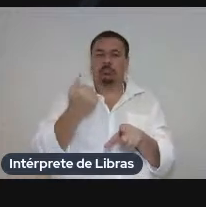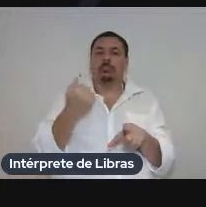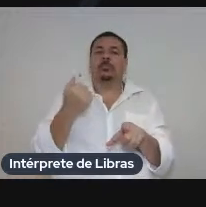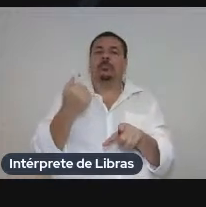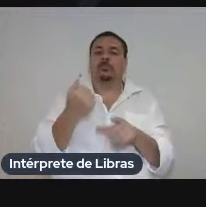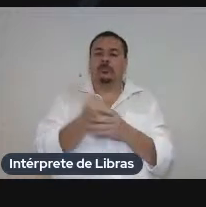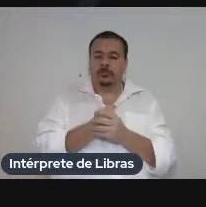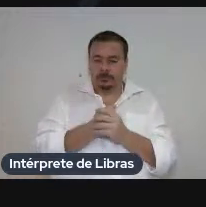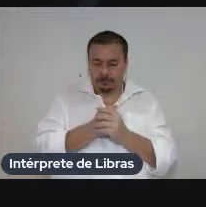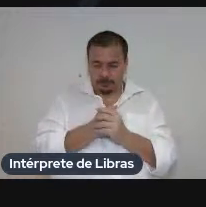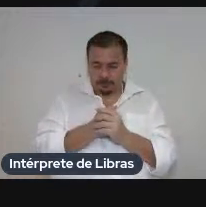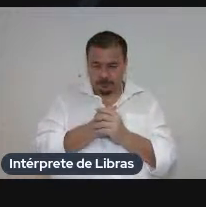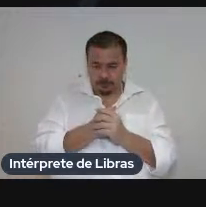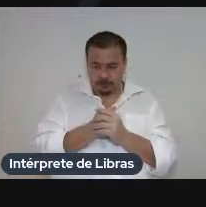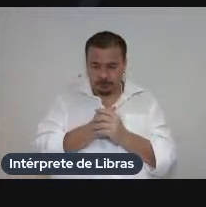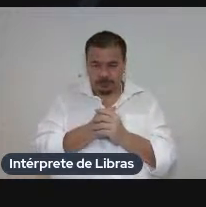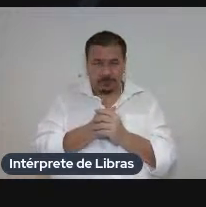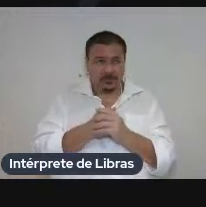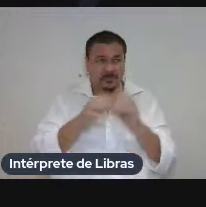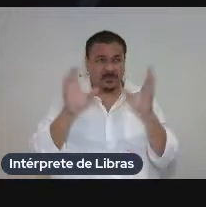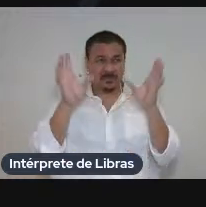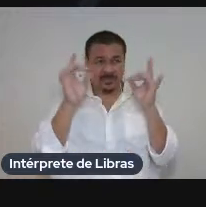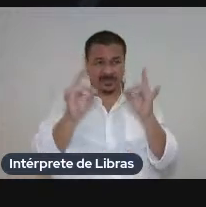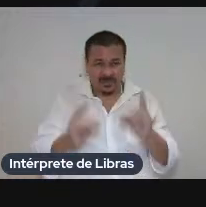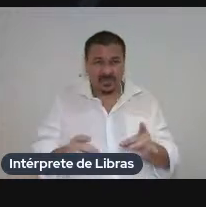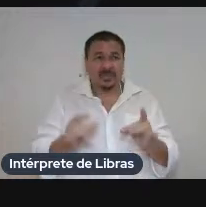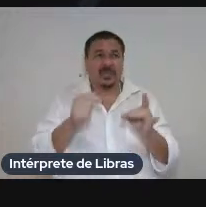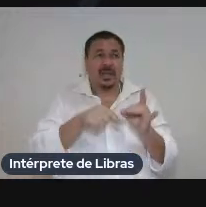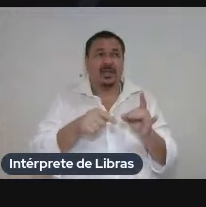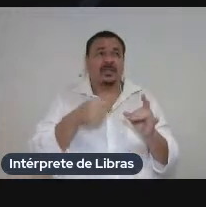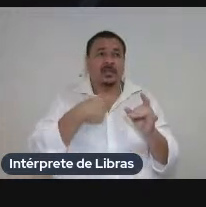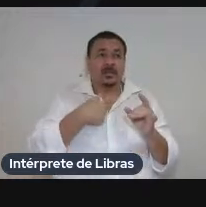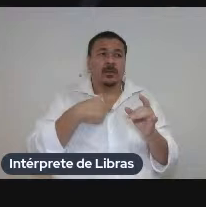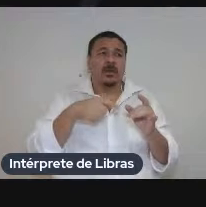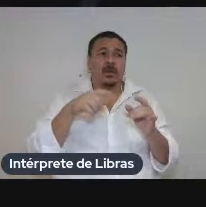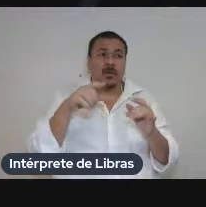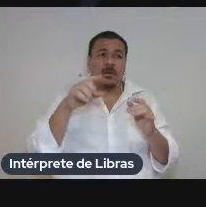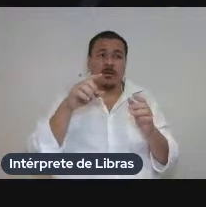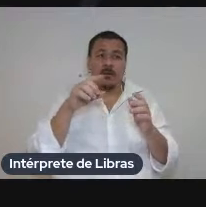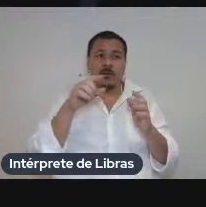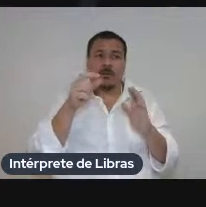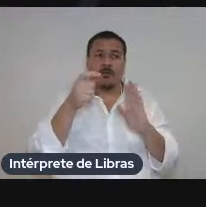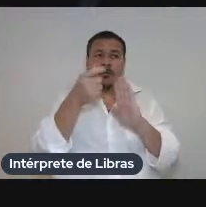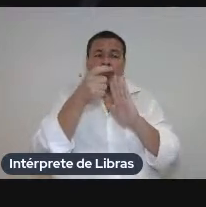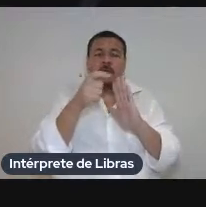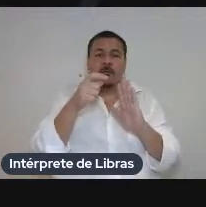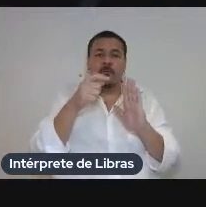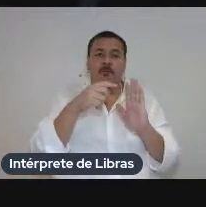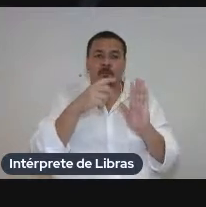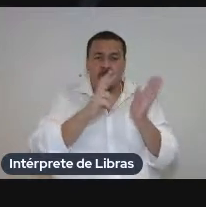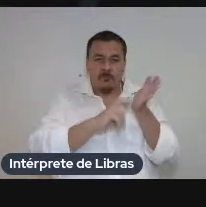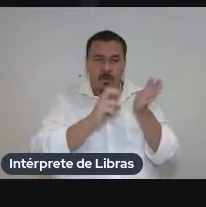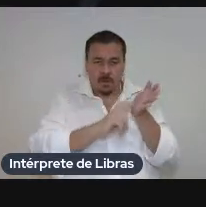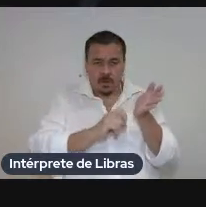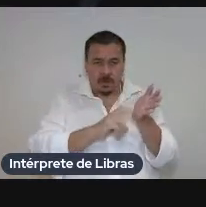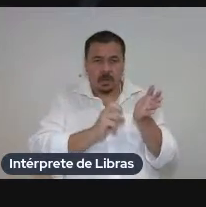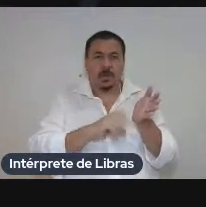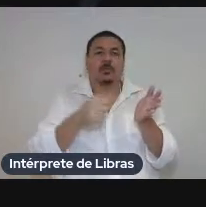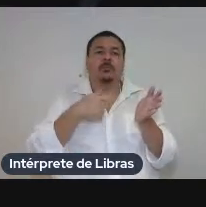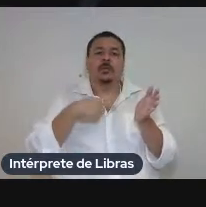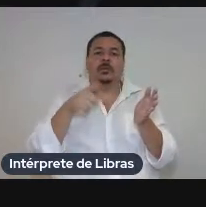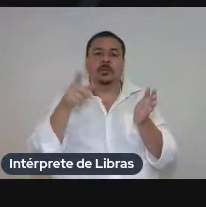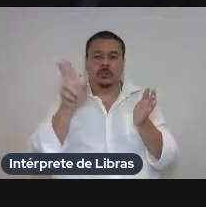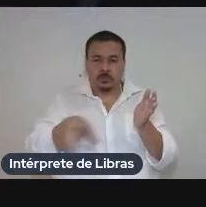a analisar no nosso vocabulário e várias questões que poderão ser identificadas